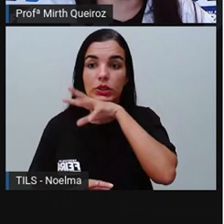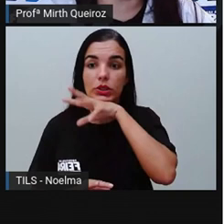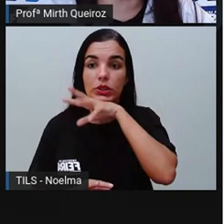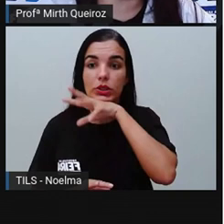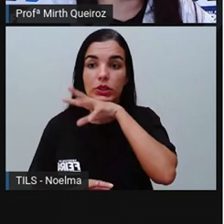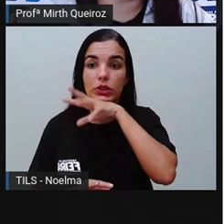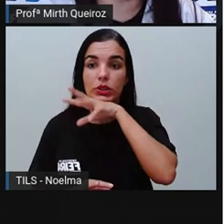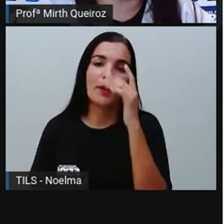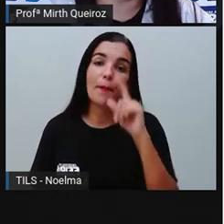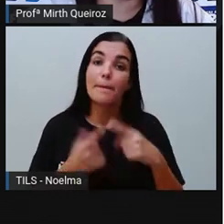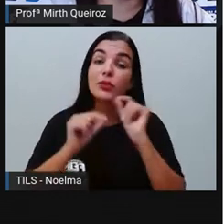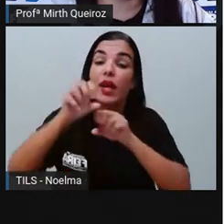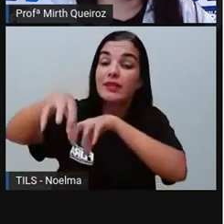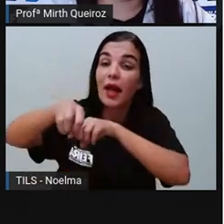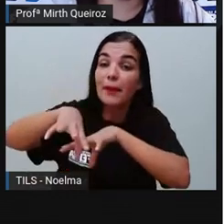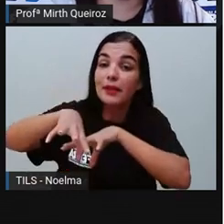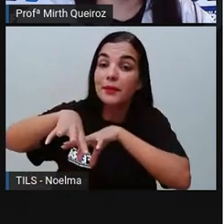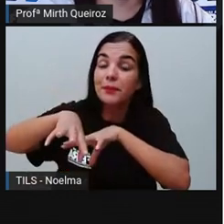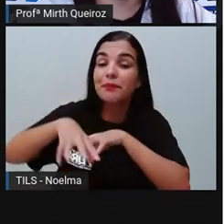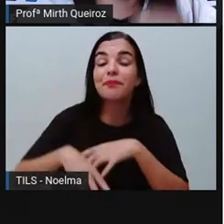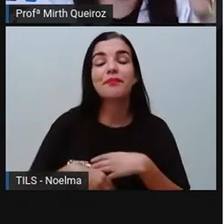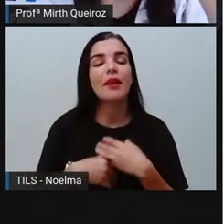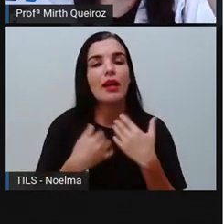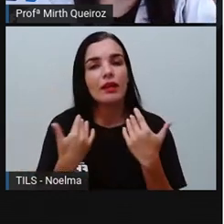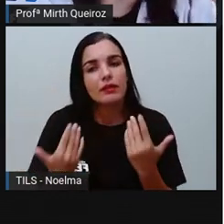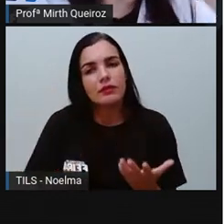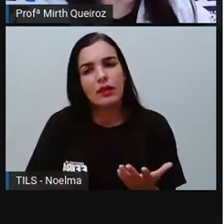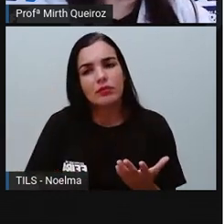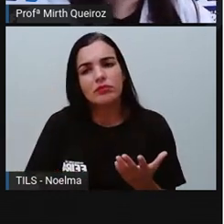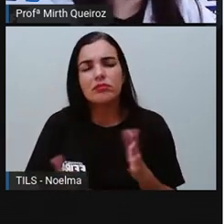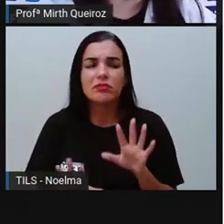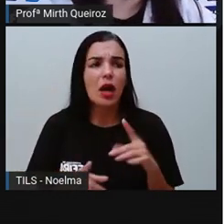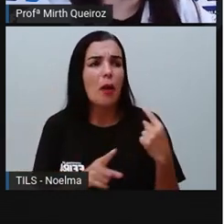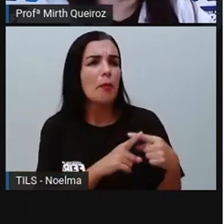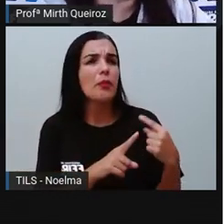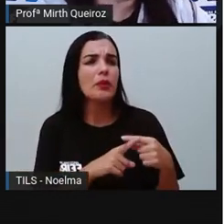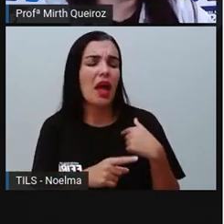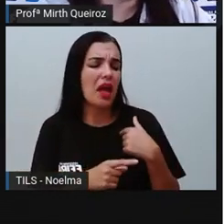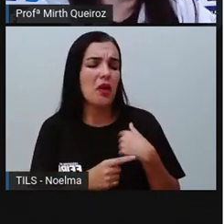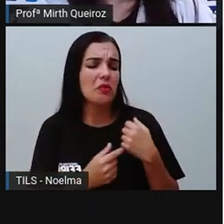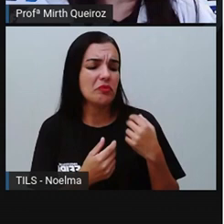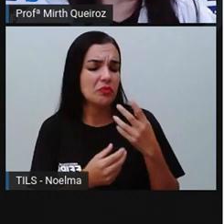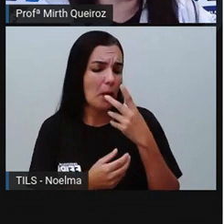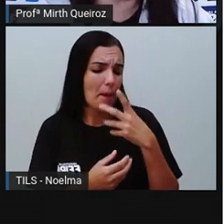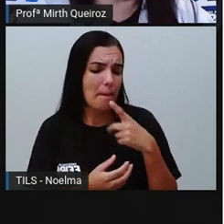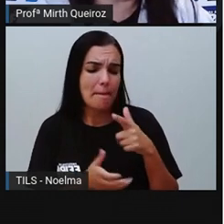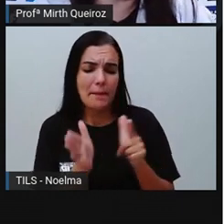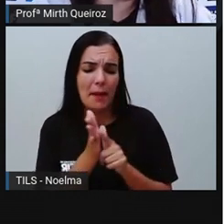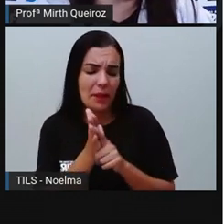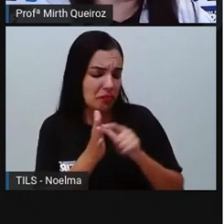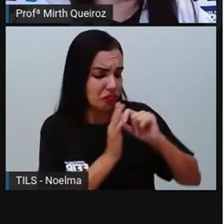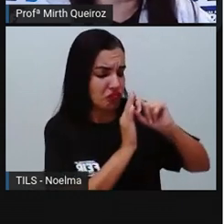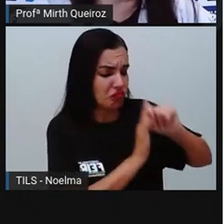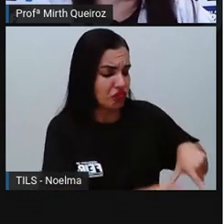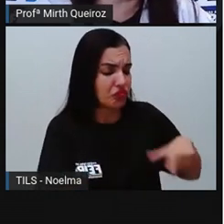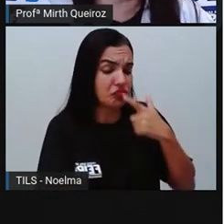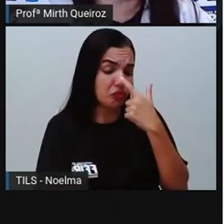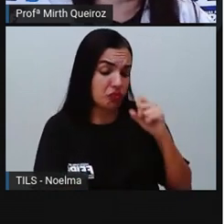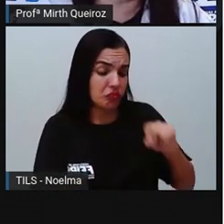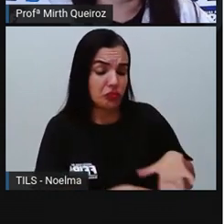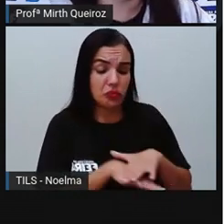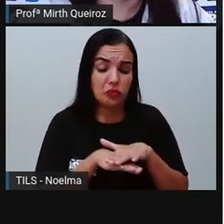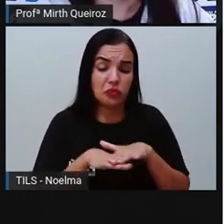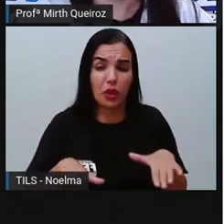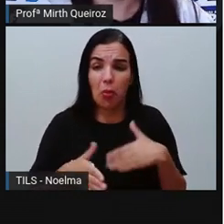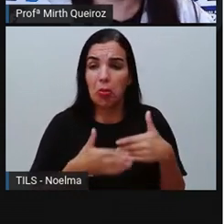lição, ela vem para a gente, né? Ah, por que eu não vou jogar um papel no chão? Então, todo mundo está jogando, não vai resolver nada no